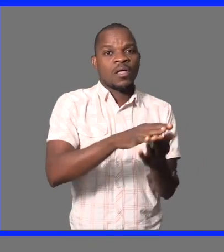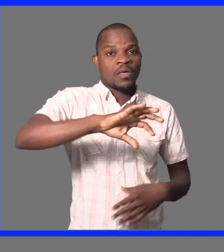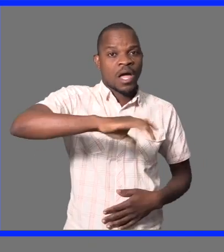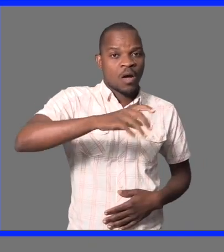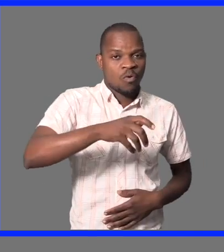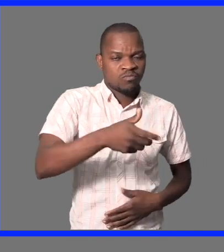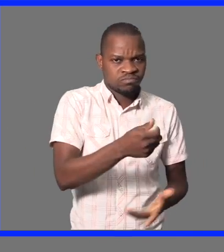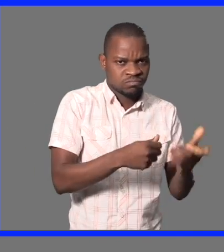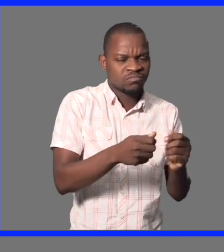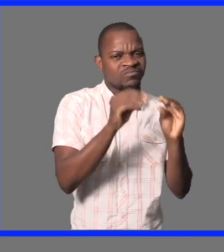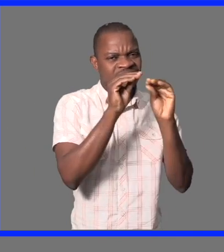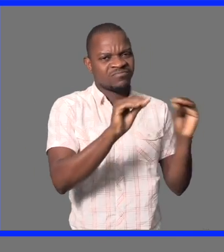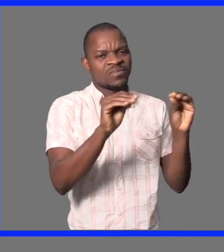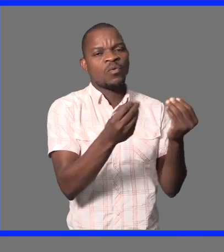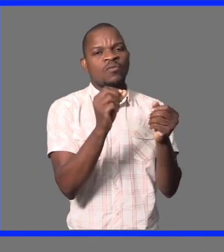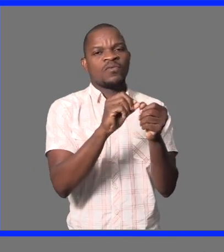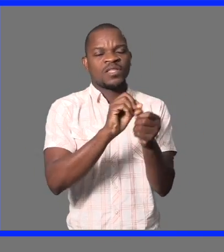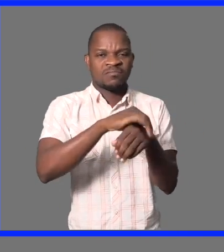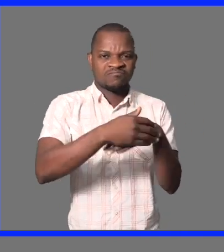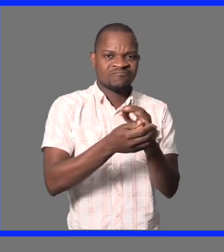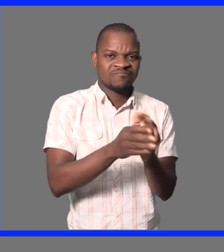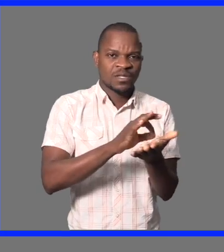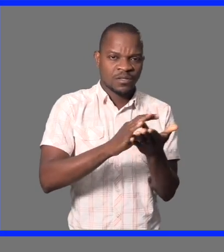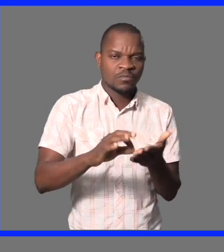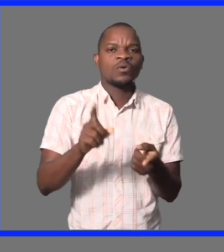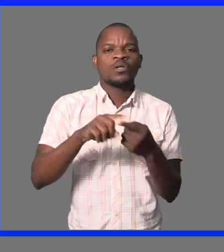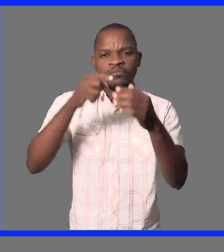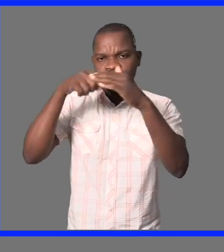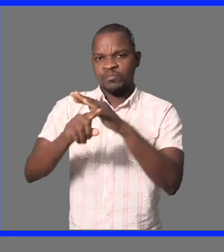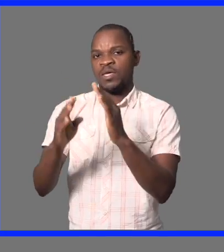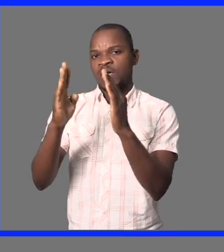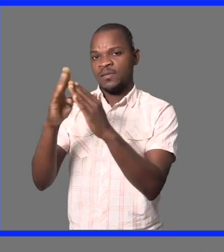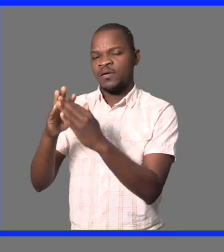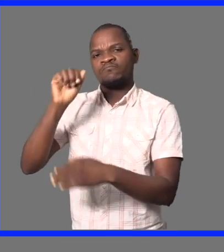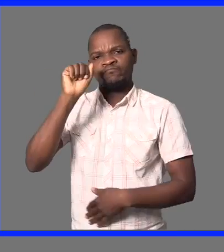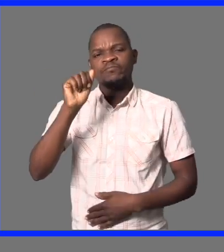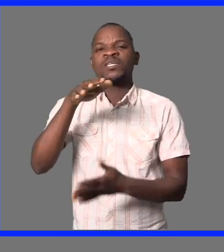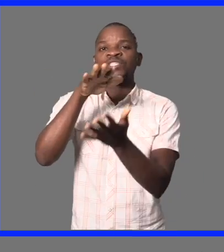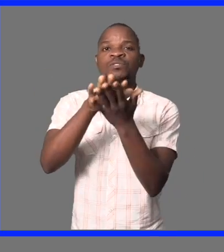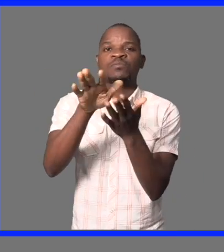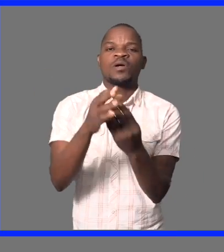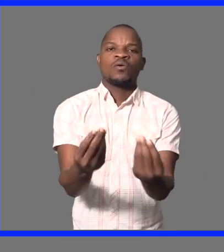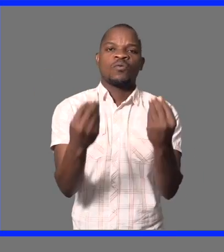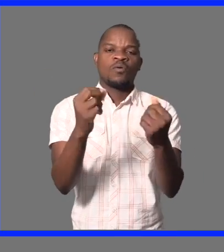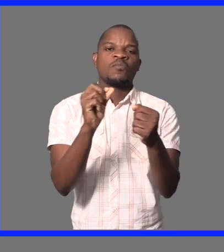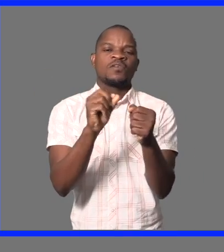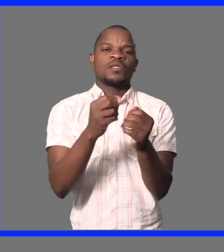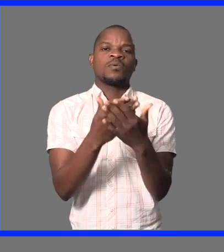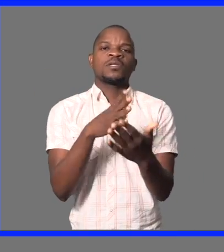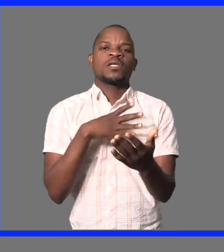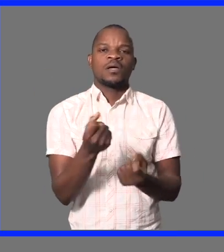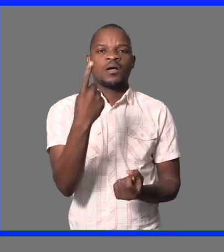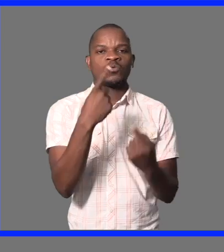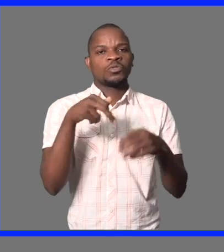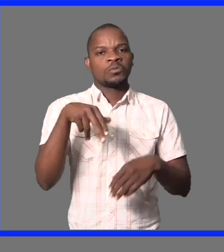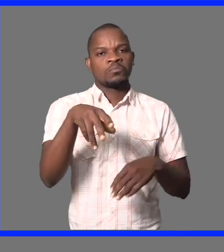fontenária em fontenária, dando instruções, ensinando as pessoas a lavar as mãos, a ir de casa em casa, dando explicação como devem proceder